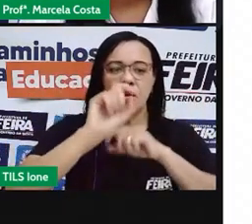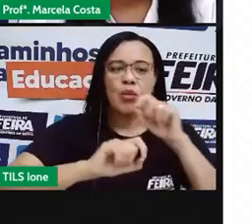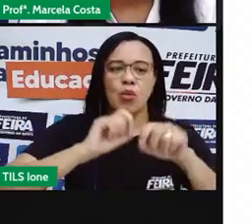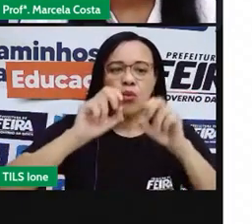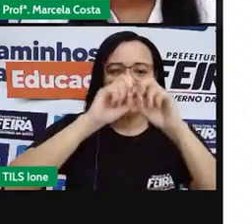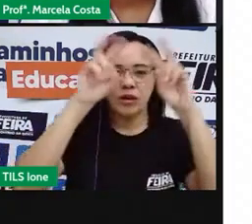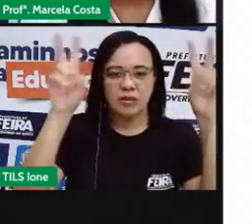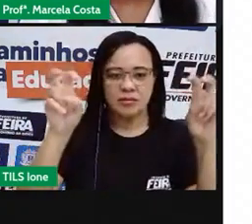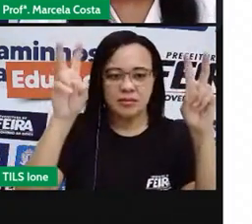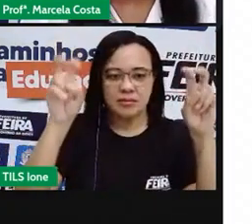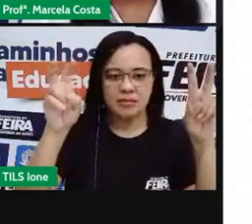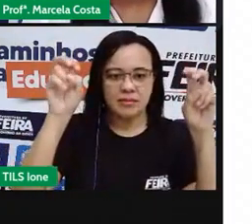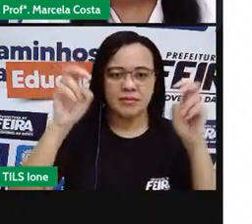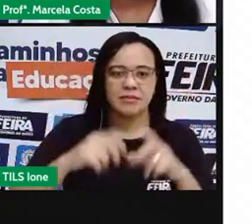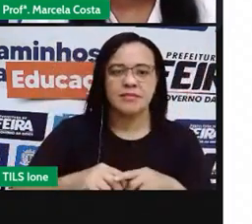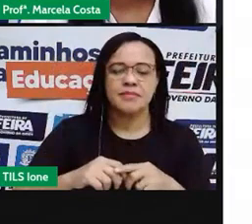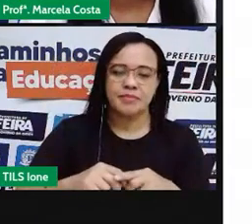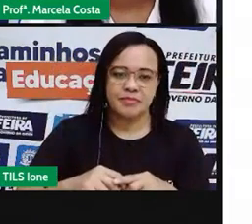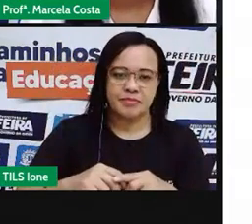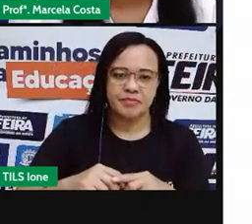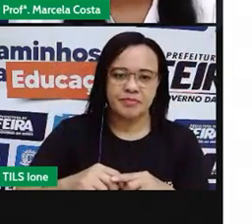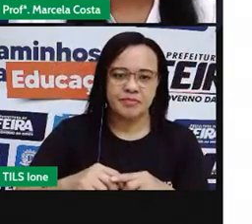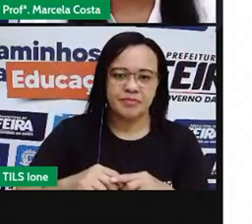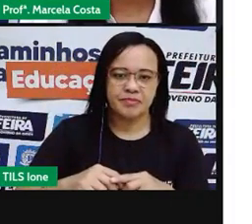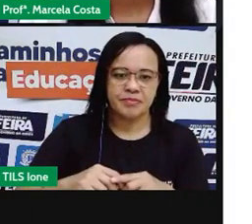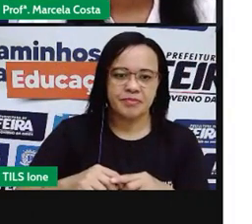ideias contrárias à adição.